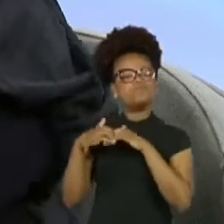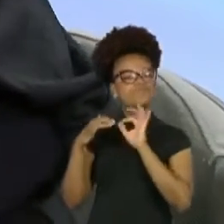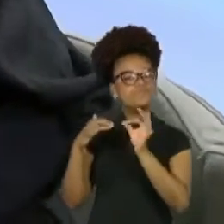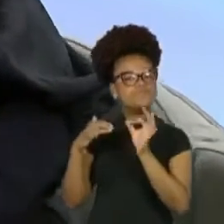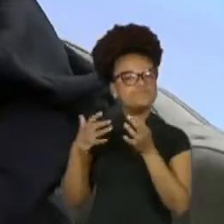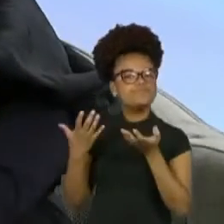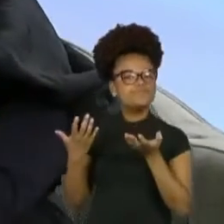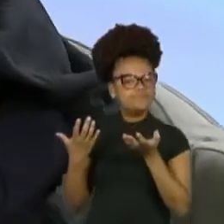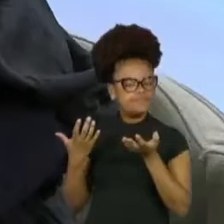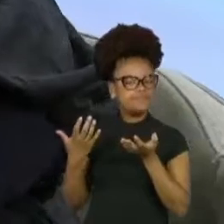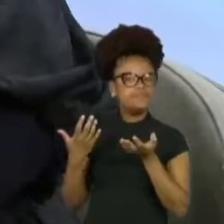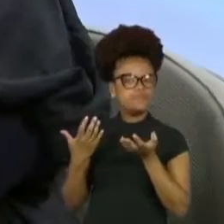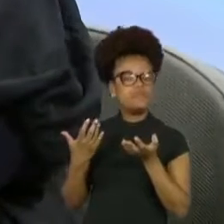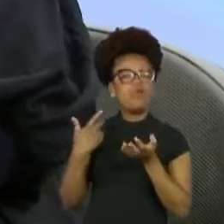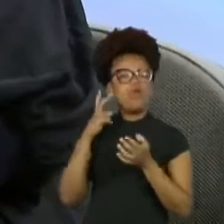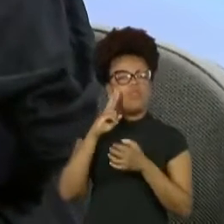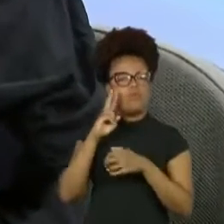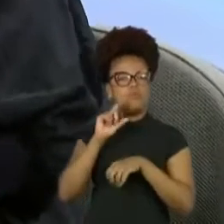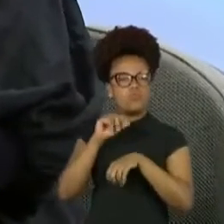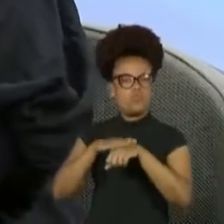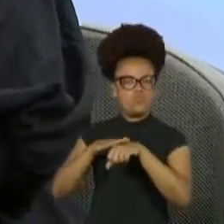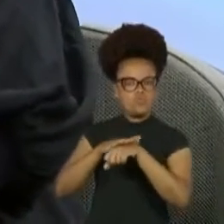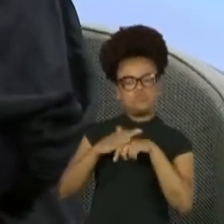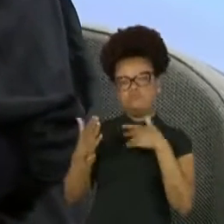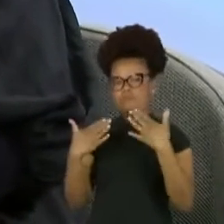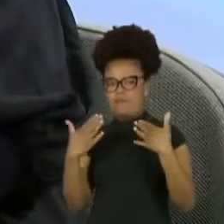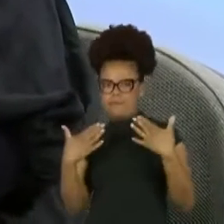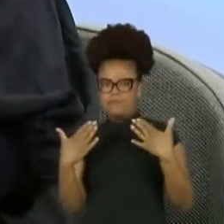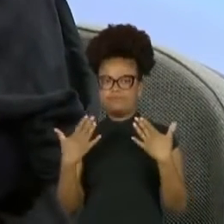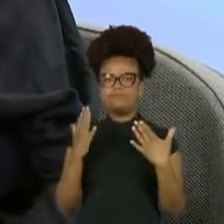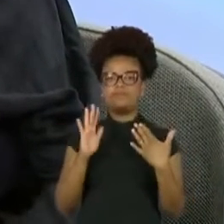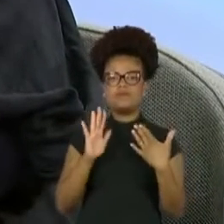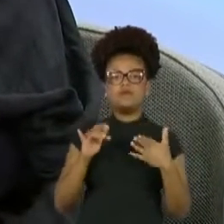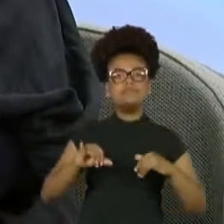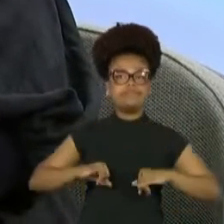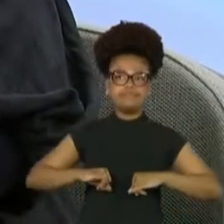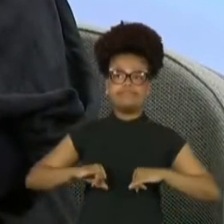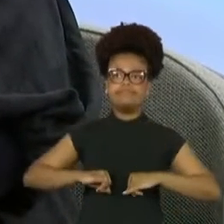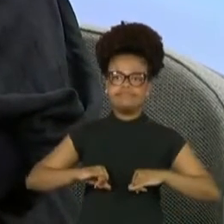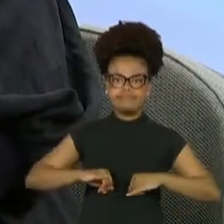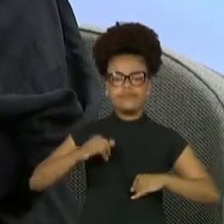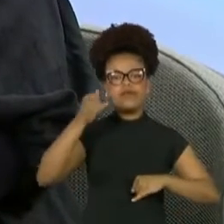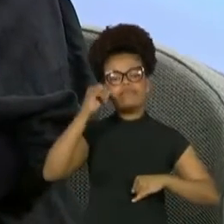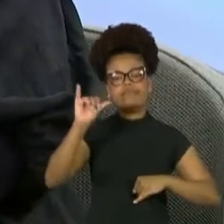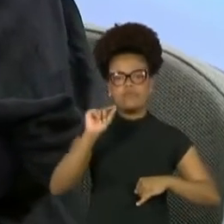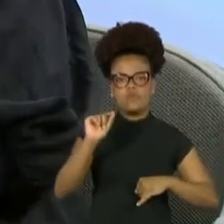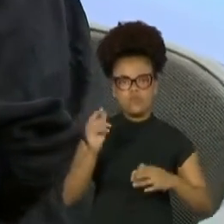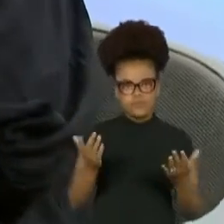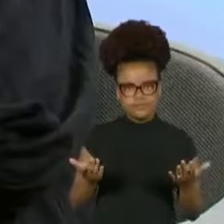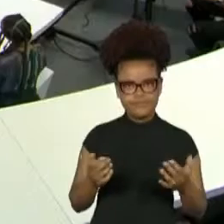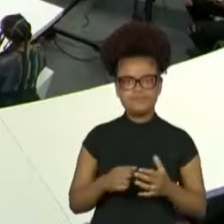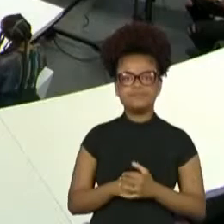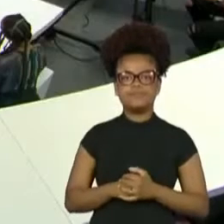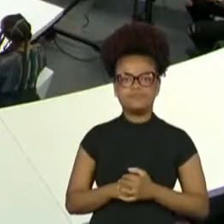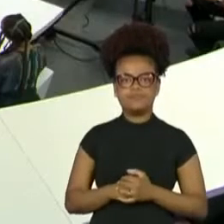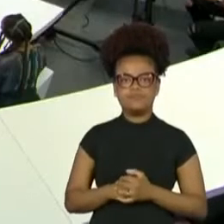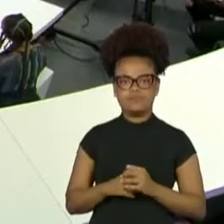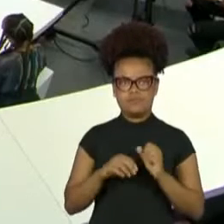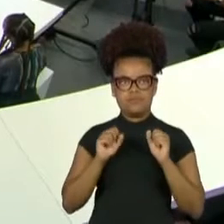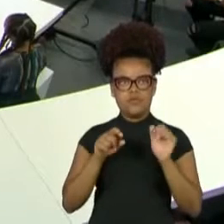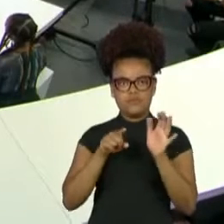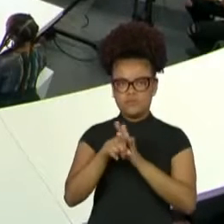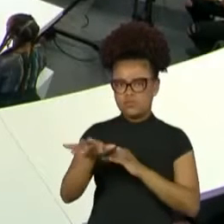nós estávamos conversando antes, acabei não sofrendo. Maravilhoso. Está aberta a roda, pessoal. Aqui.